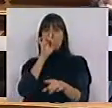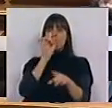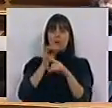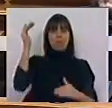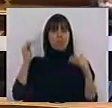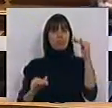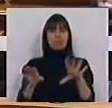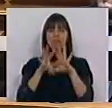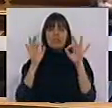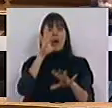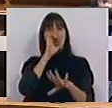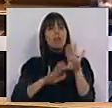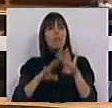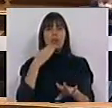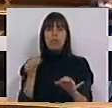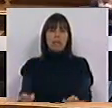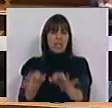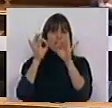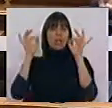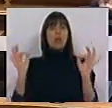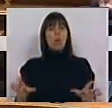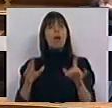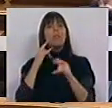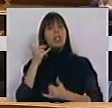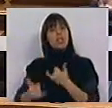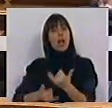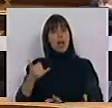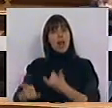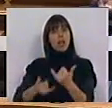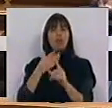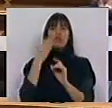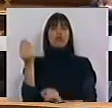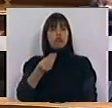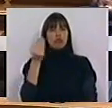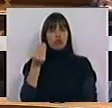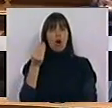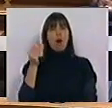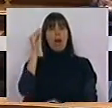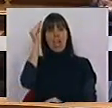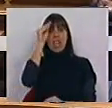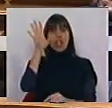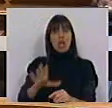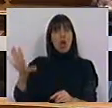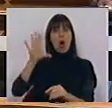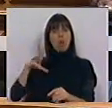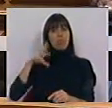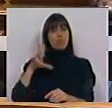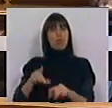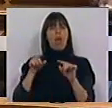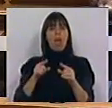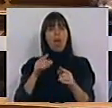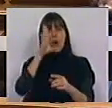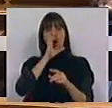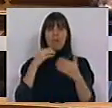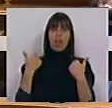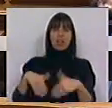livagem fez este Governo relativamente à juventude. No que toca às gerações, são os jovens o interior do nosso país e é este o legado